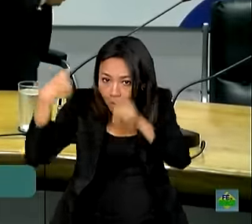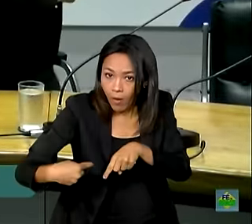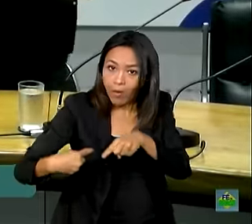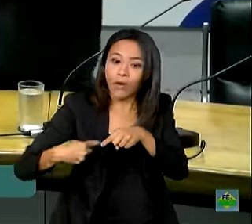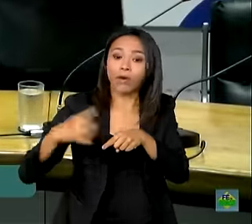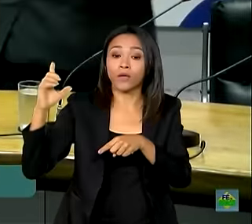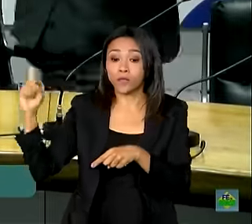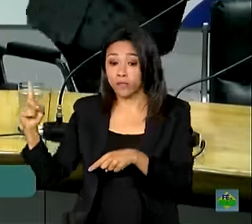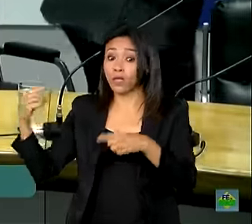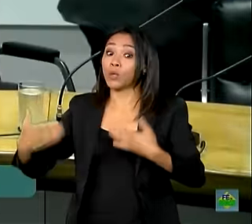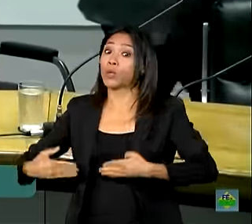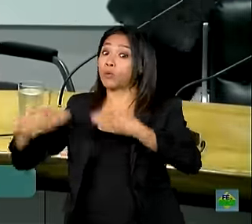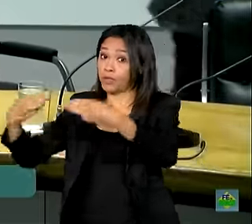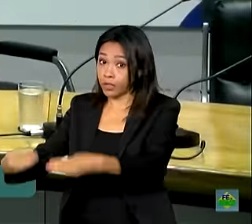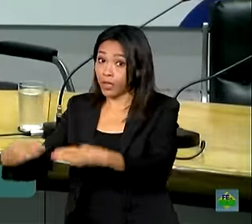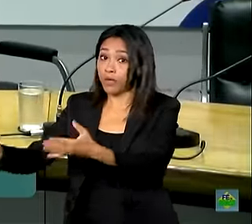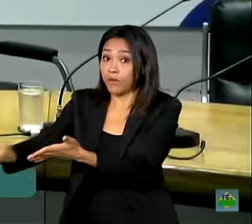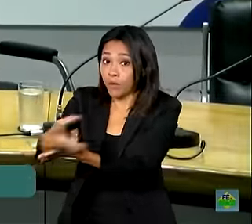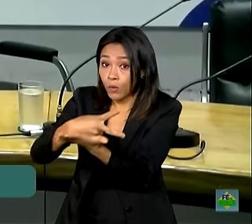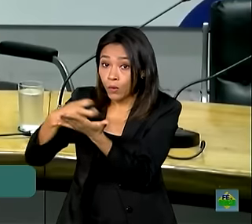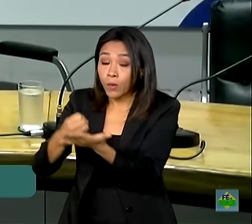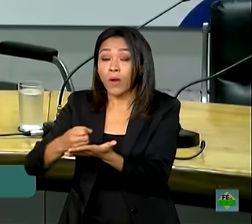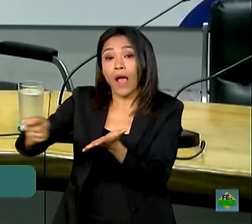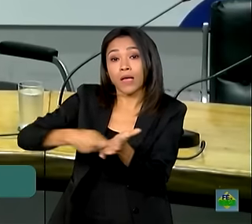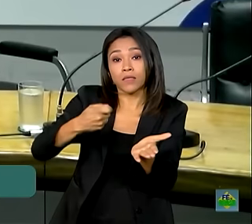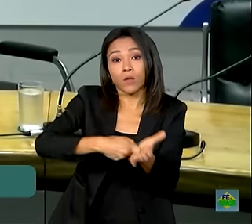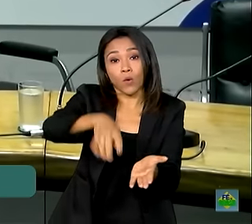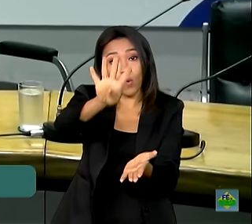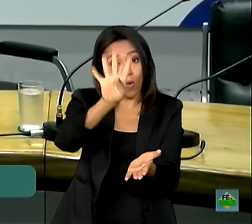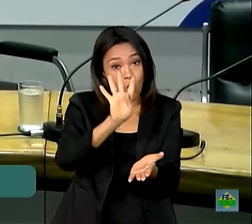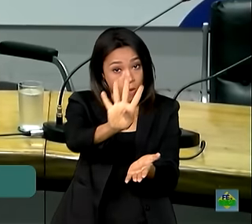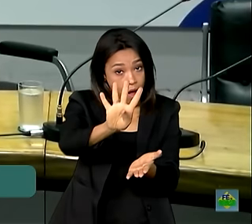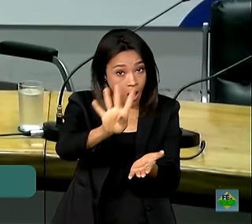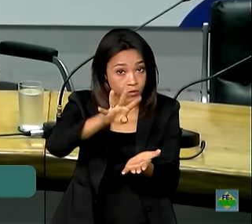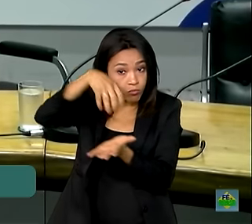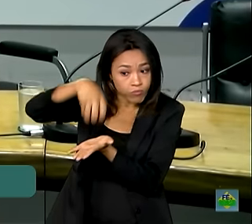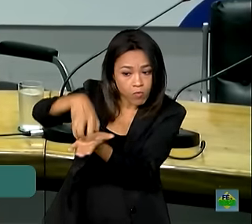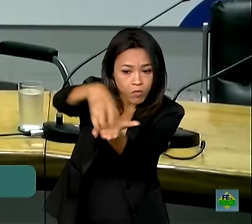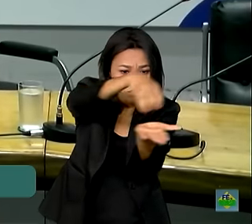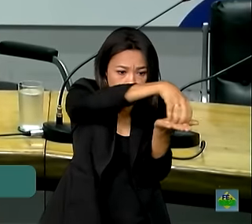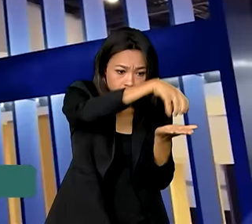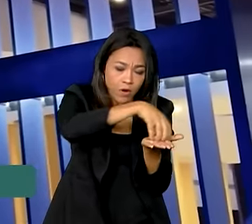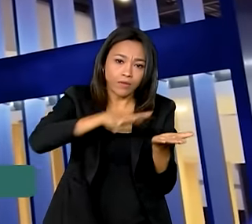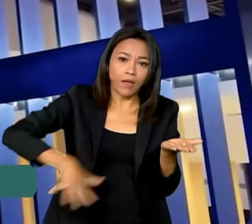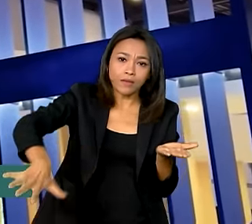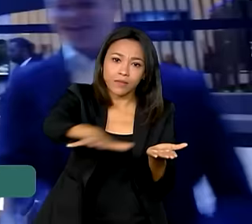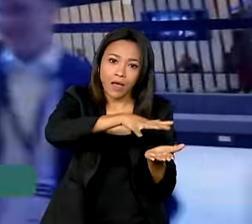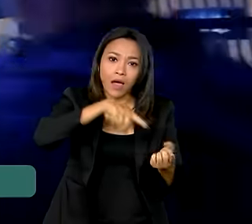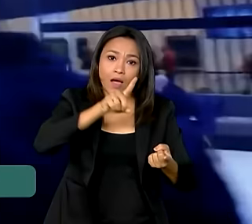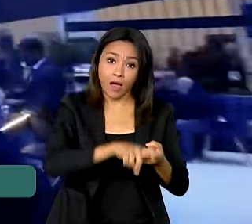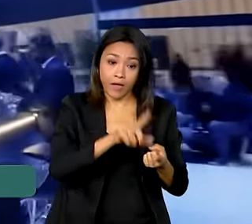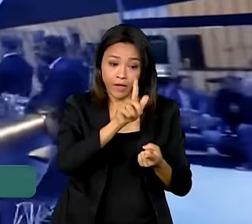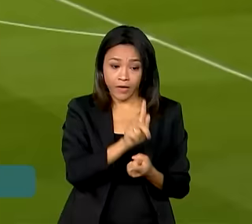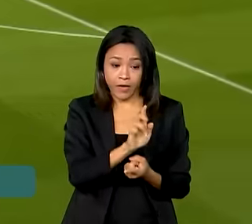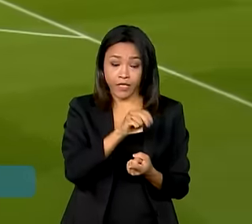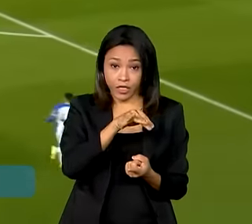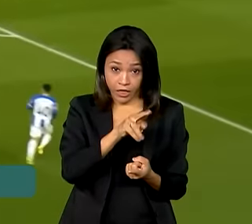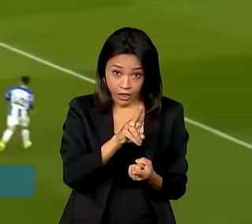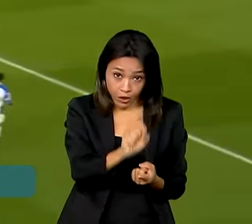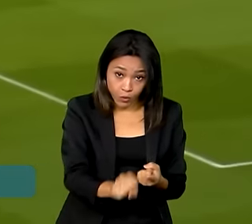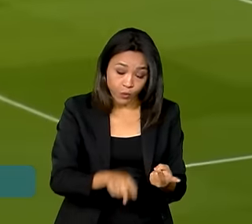da Fazenda assinou um acordo com quatro importantes organismos de monitoramento do setor. Genius Sports,